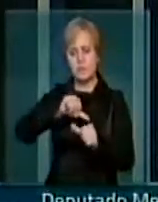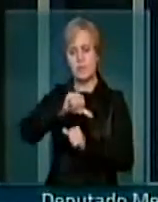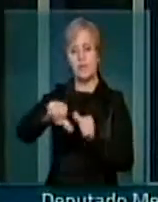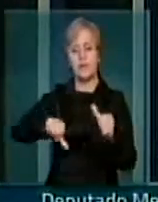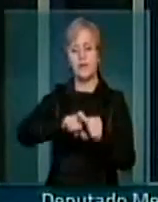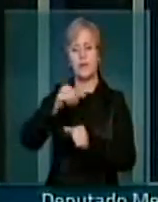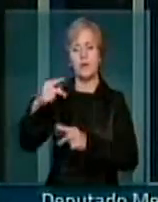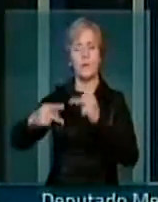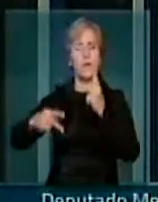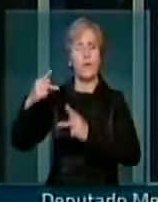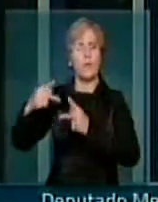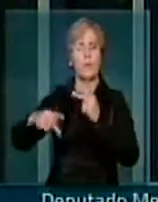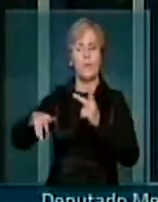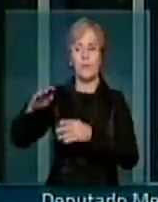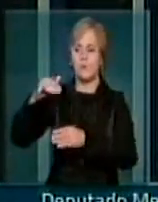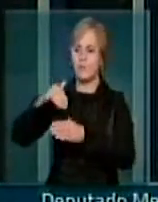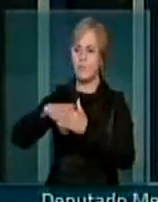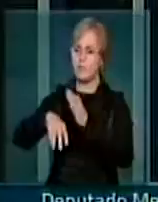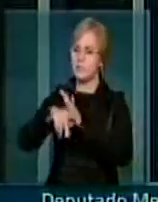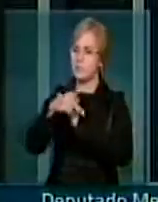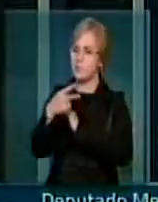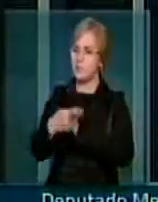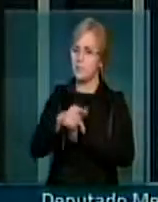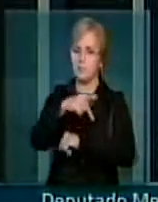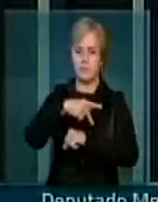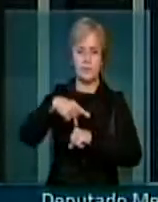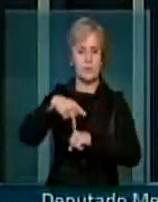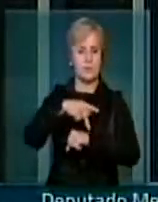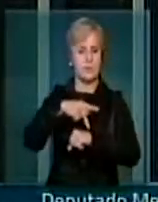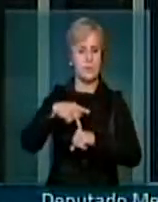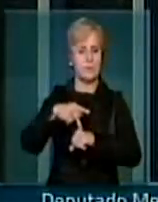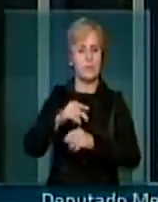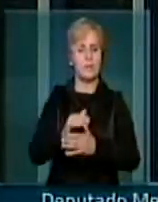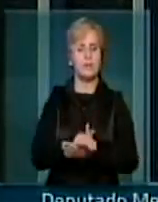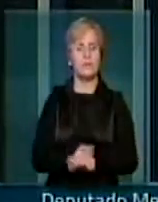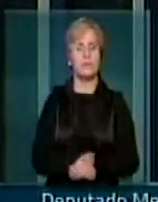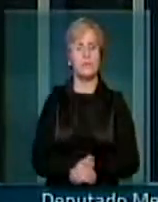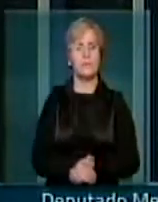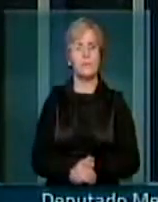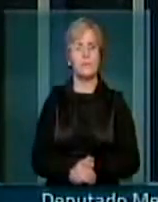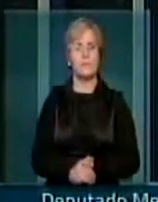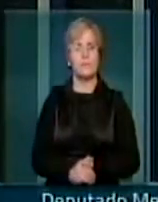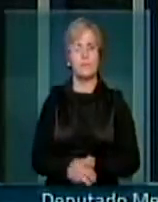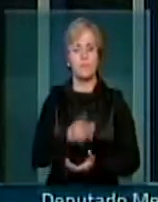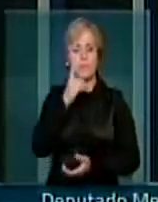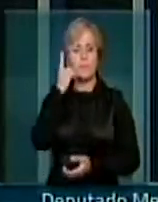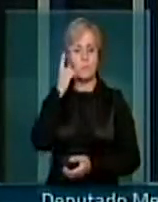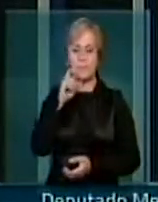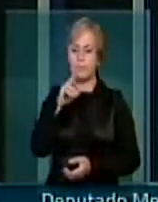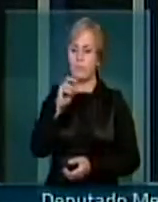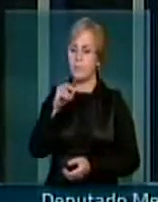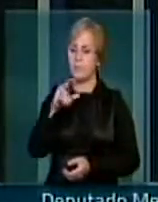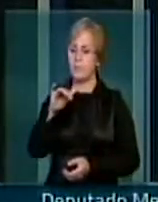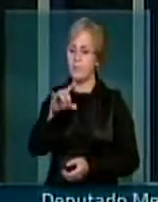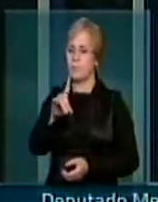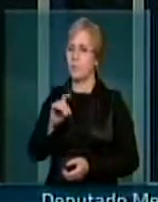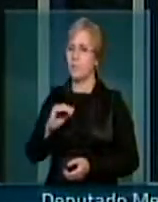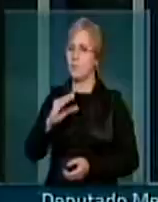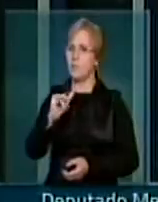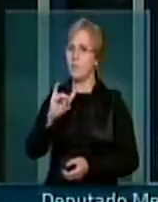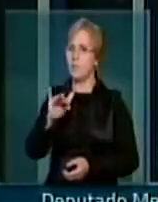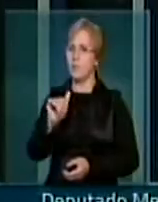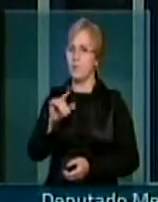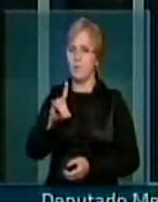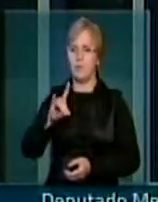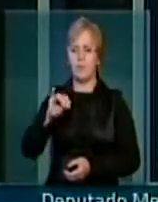política no nosso país, a reforma eleitoral para o Brasil. O deputado Ronaldo Caiado teve um